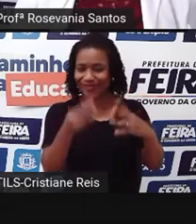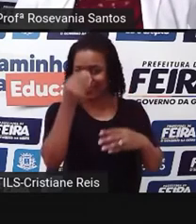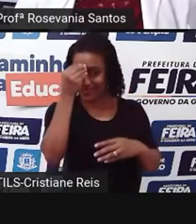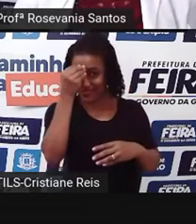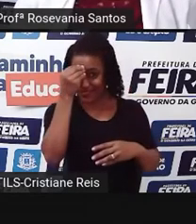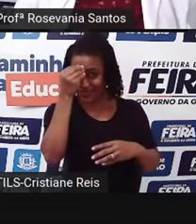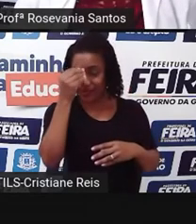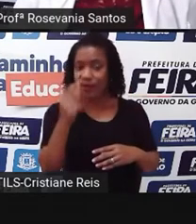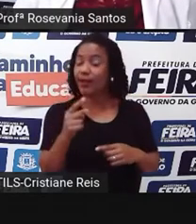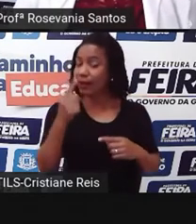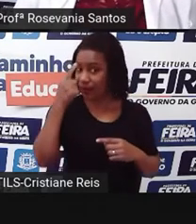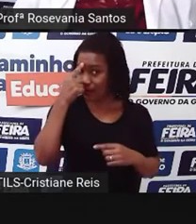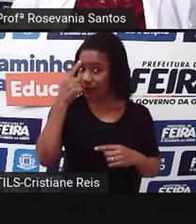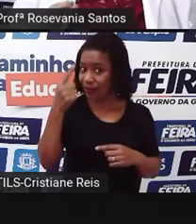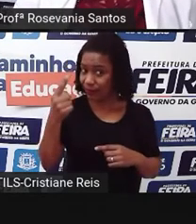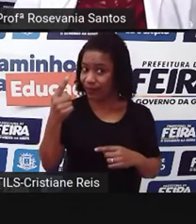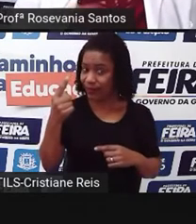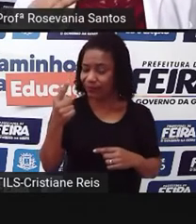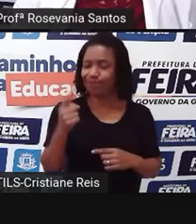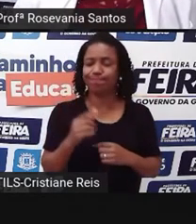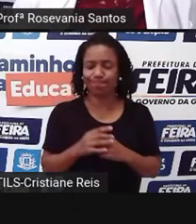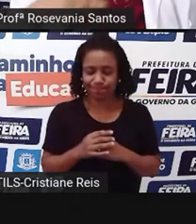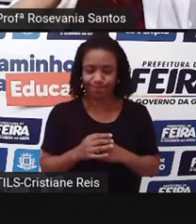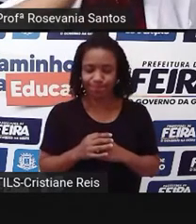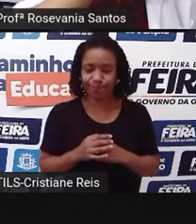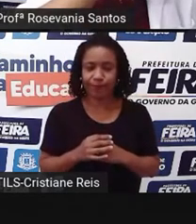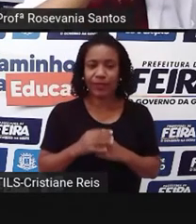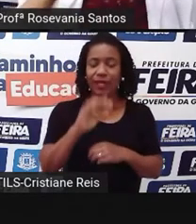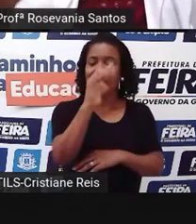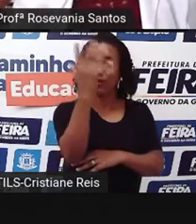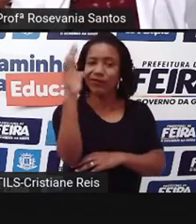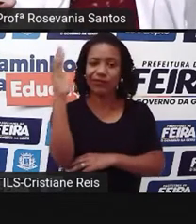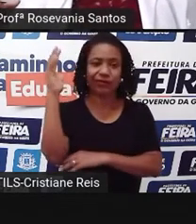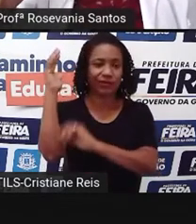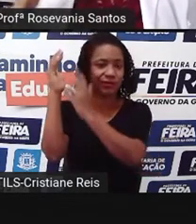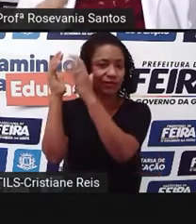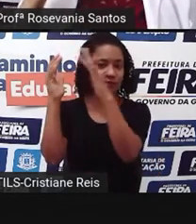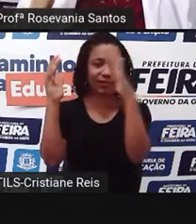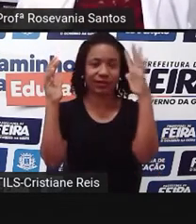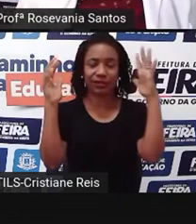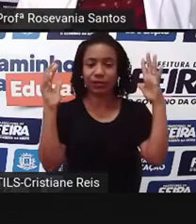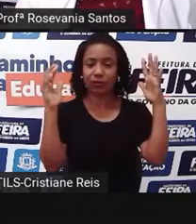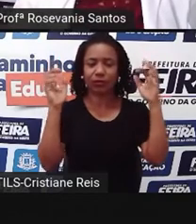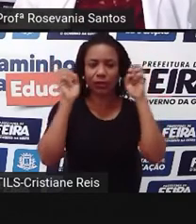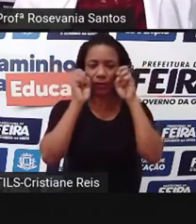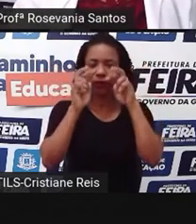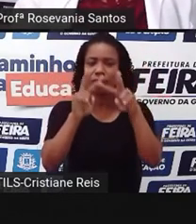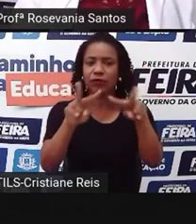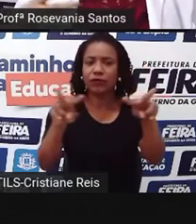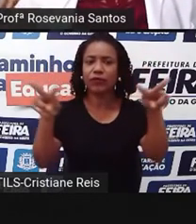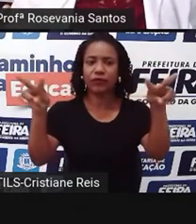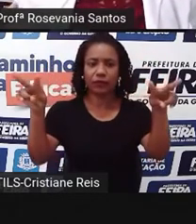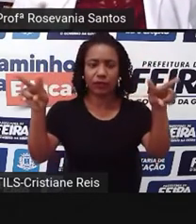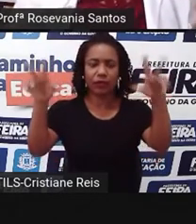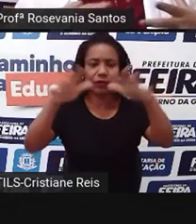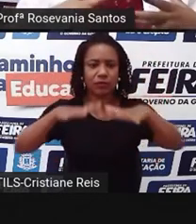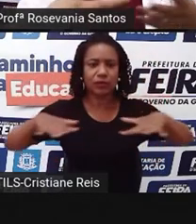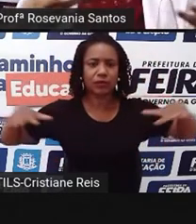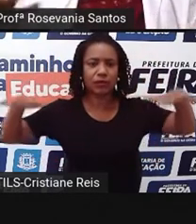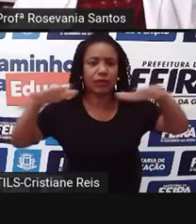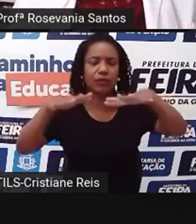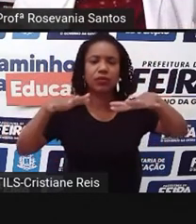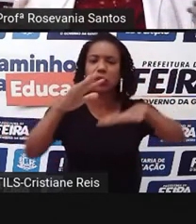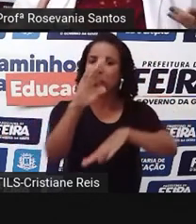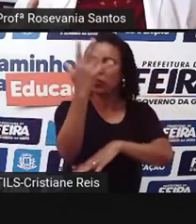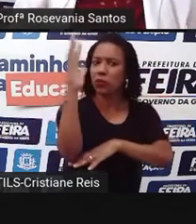fala da vegetação é que você deve entender que ela é a primeira coisa que você observa no espaço, né,